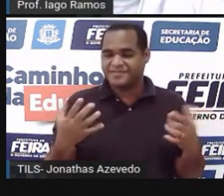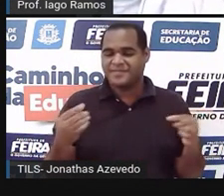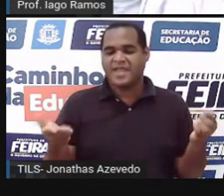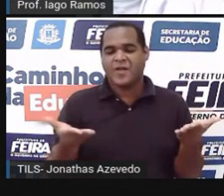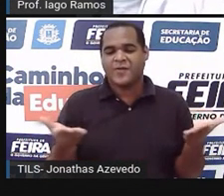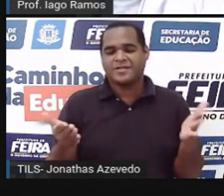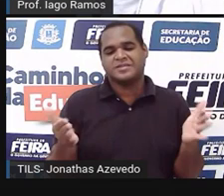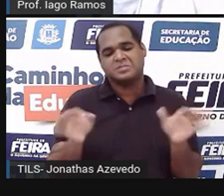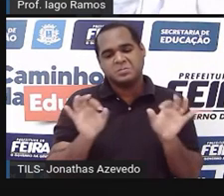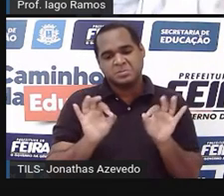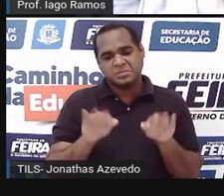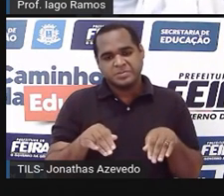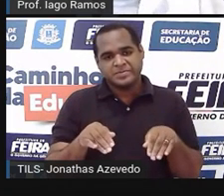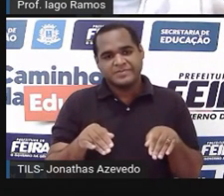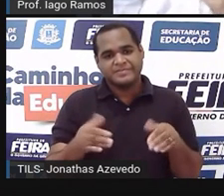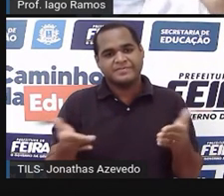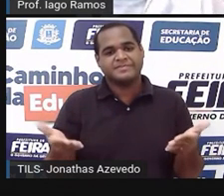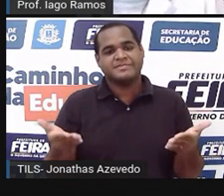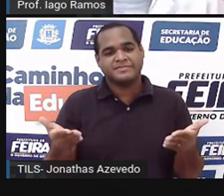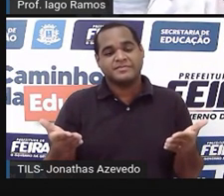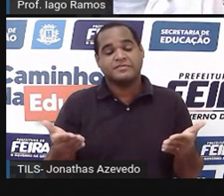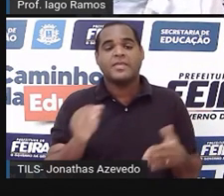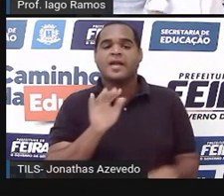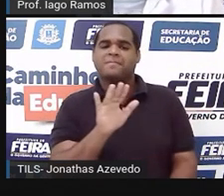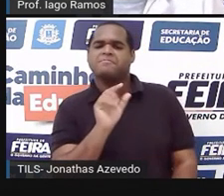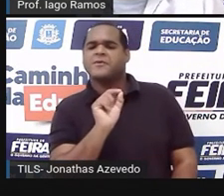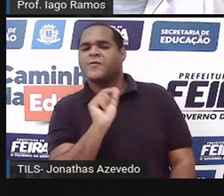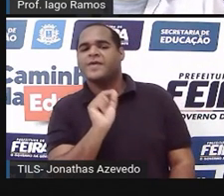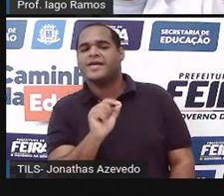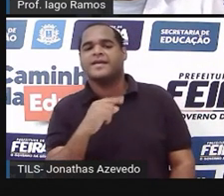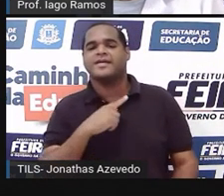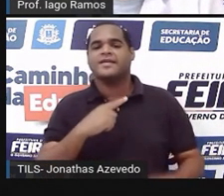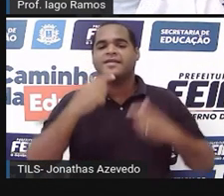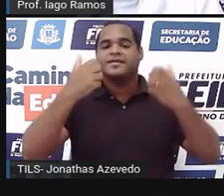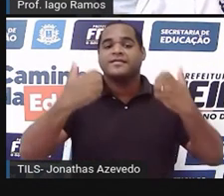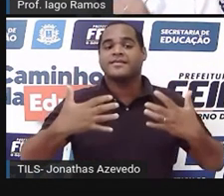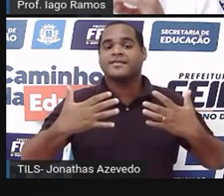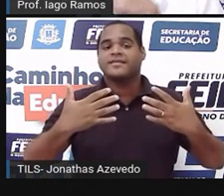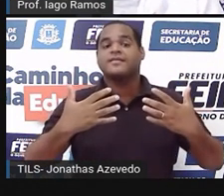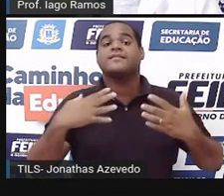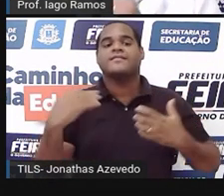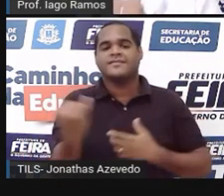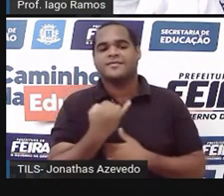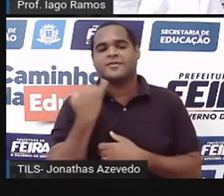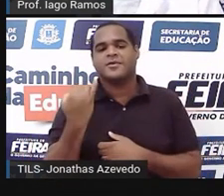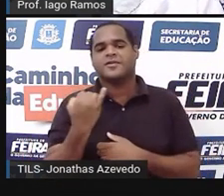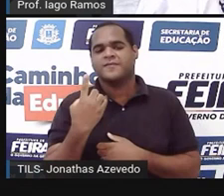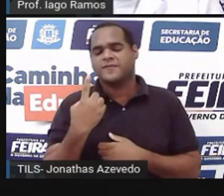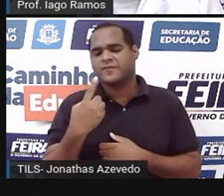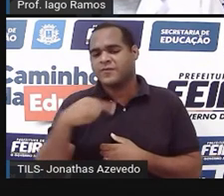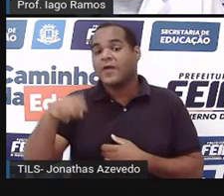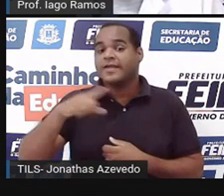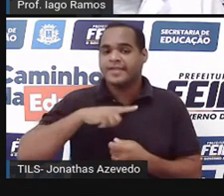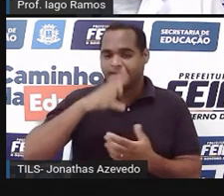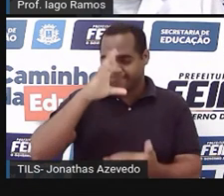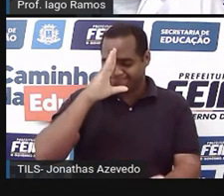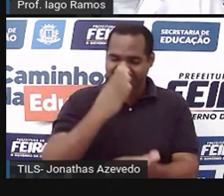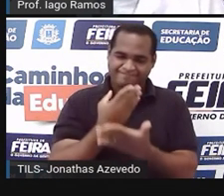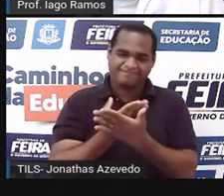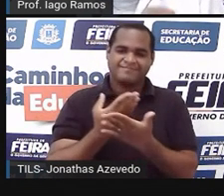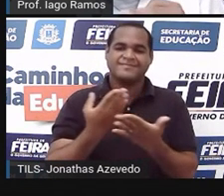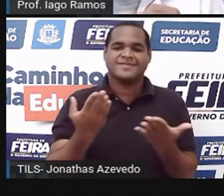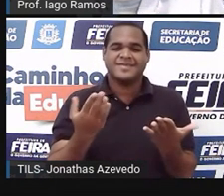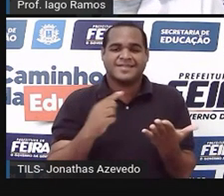ficando por aqui mas sempre com o nosso recado porque a gente acredita nisso não é verdade